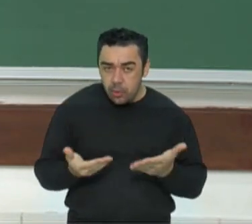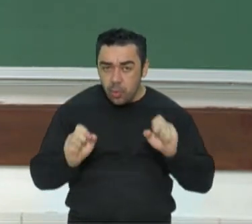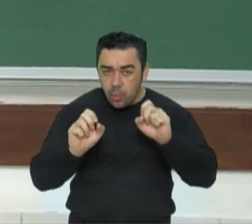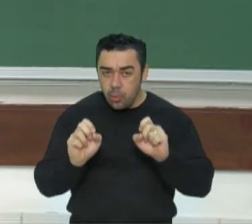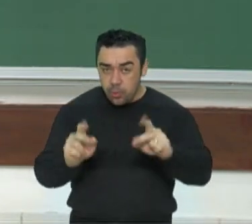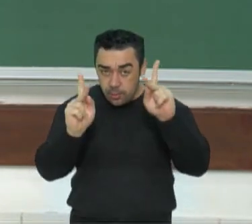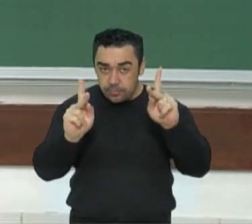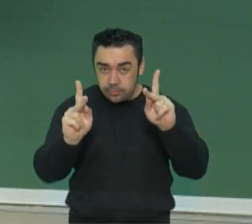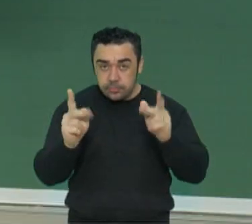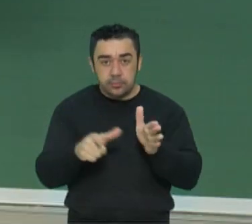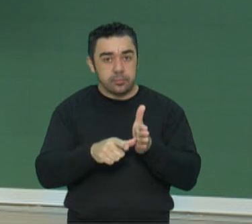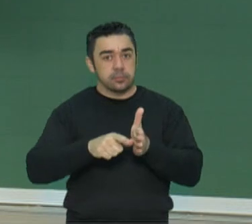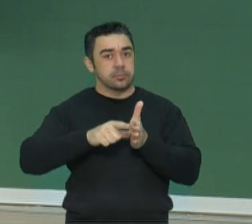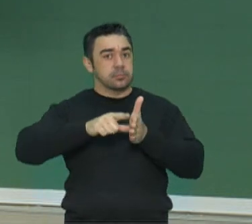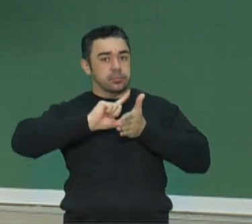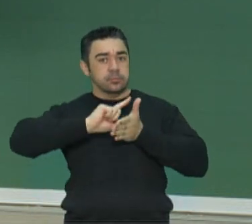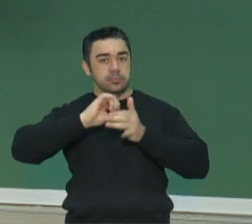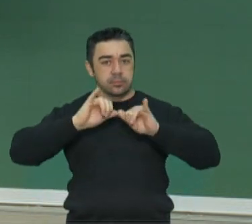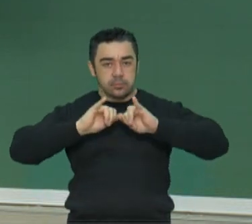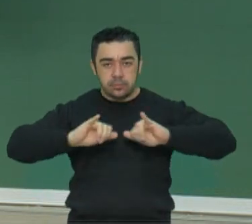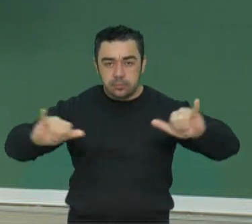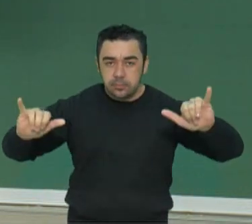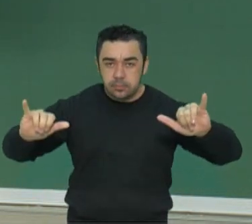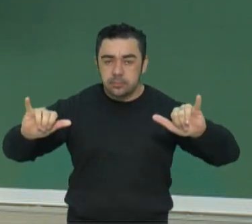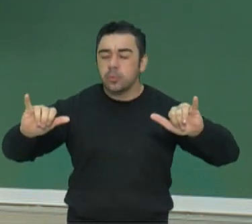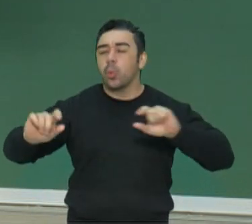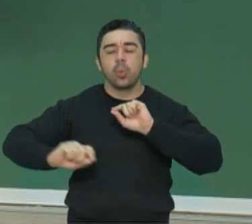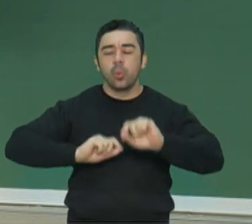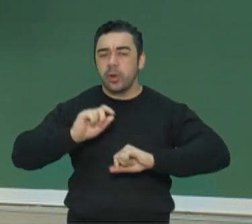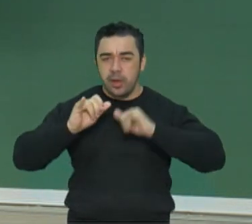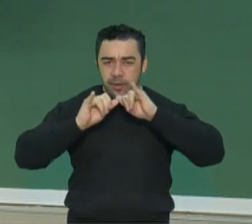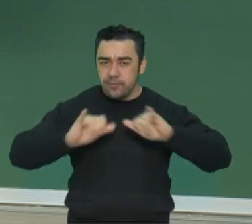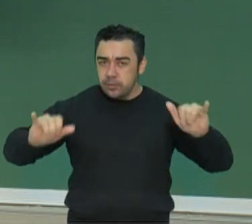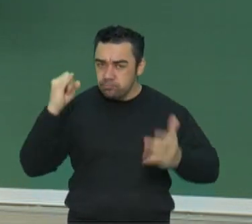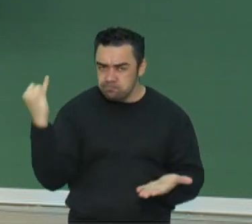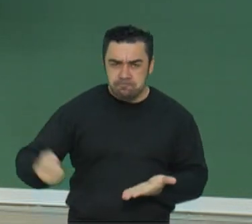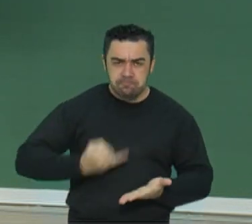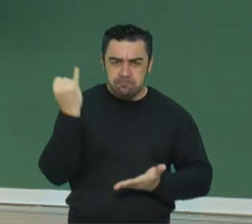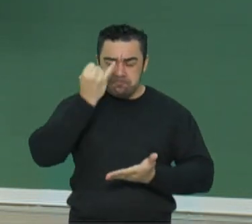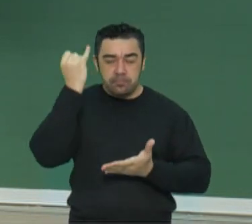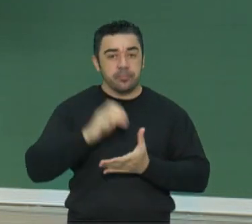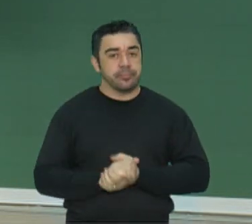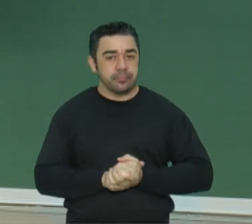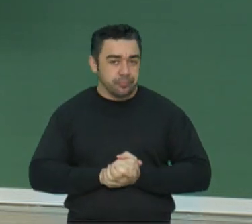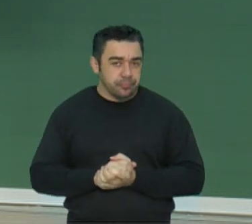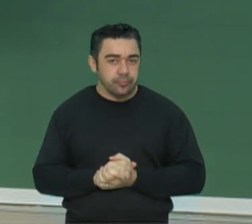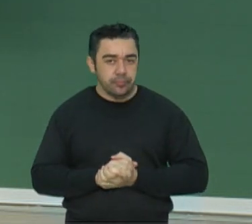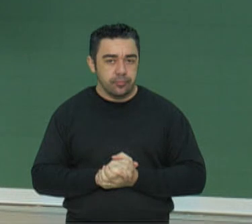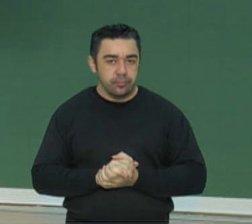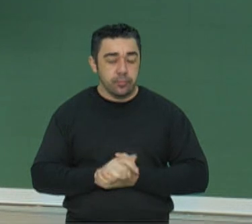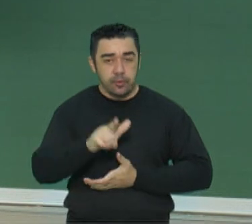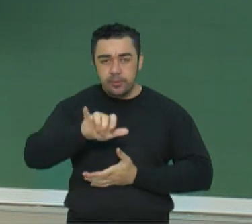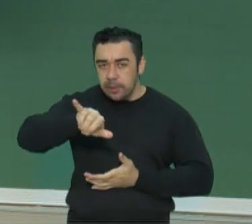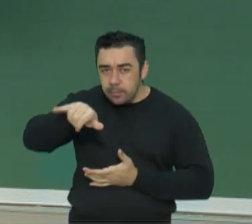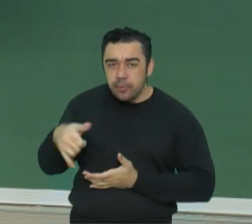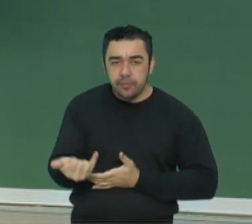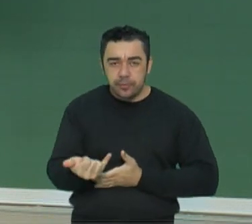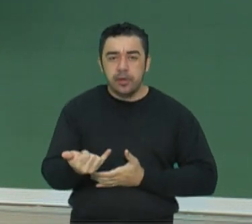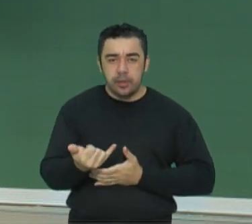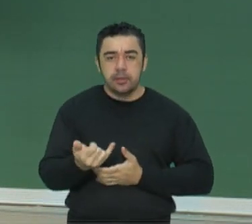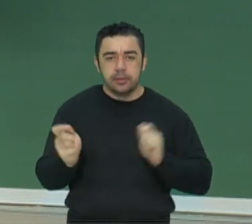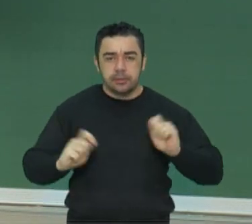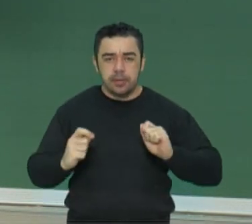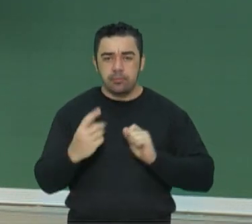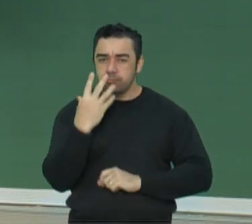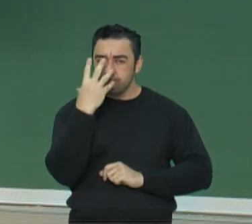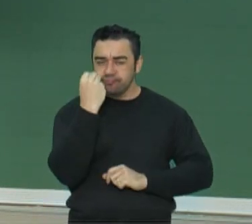Ok? Antes, vamos para aqueles recados muito importantes. Enquanto isso, aproveita, printa a